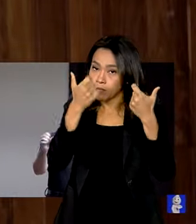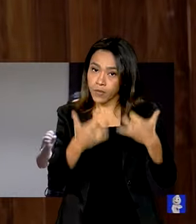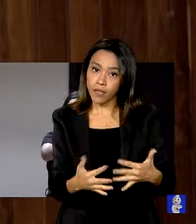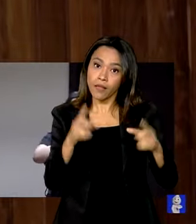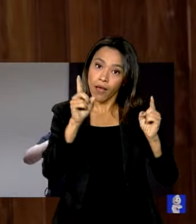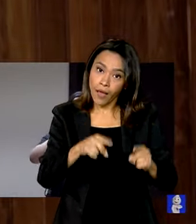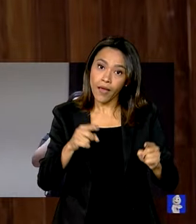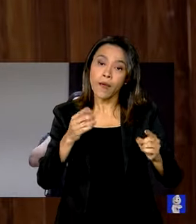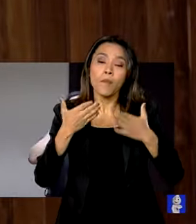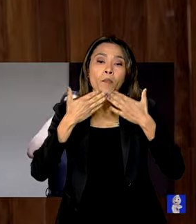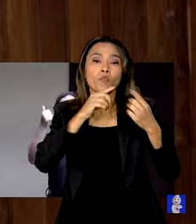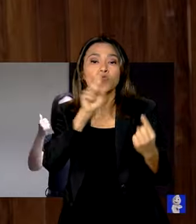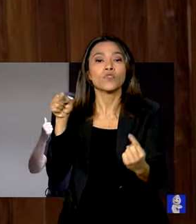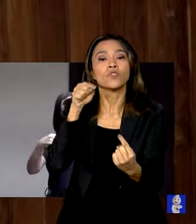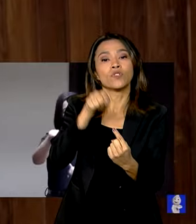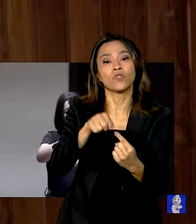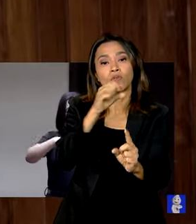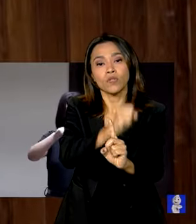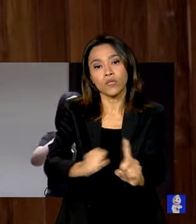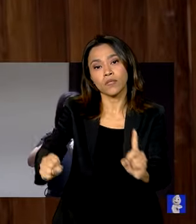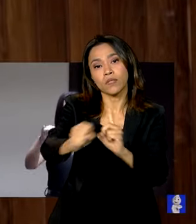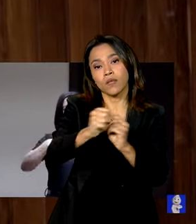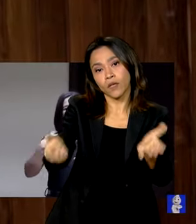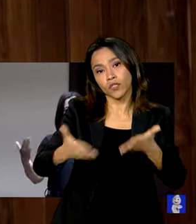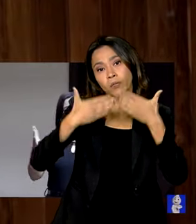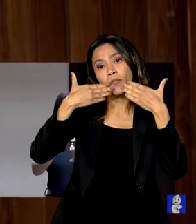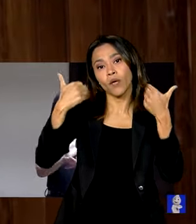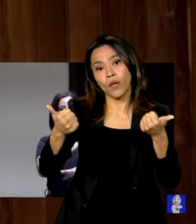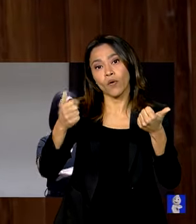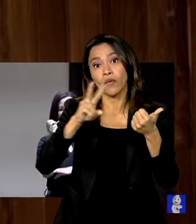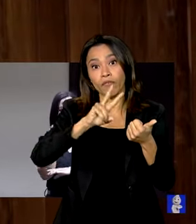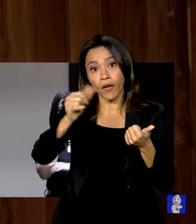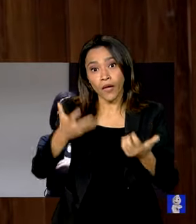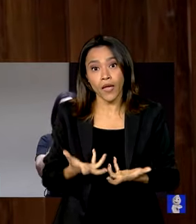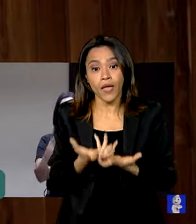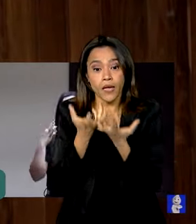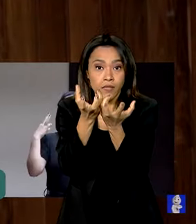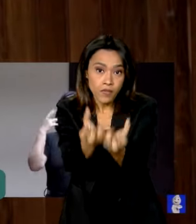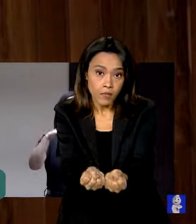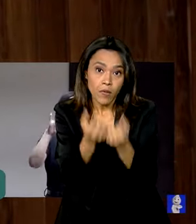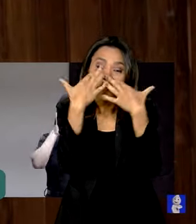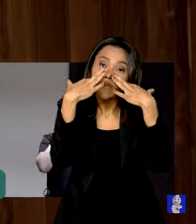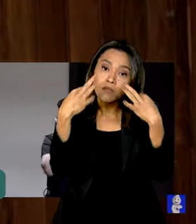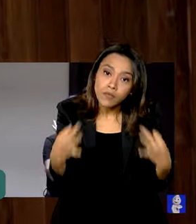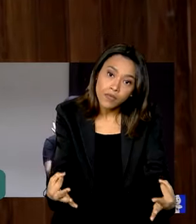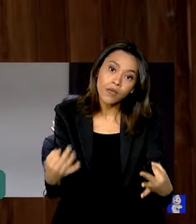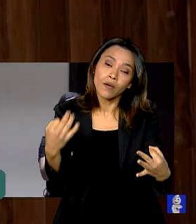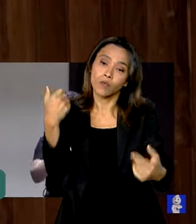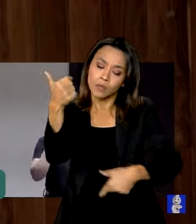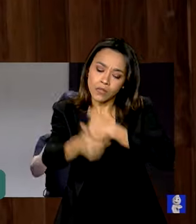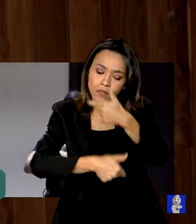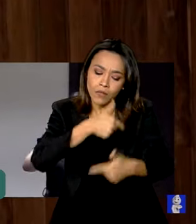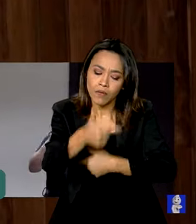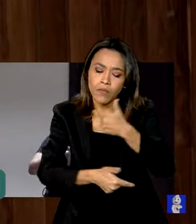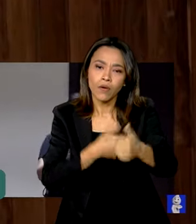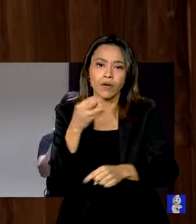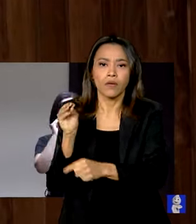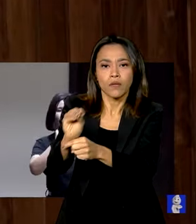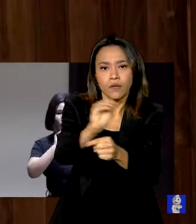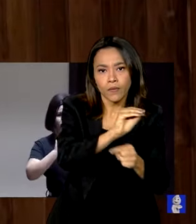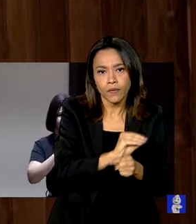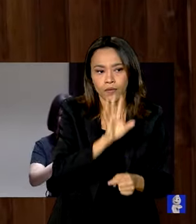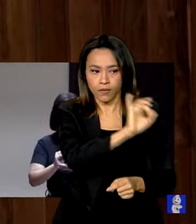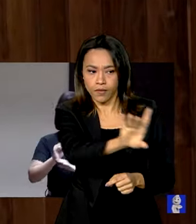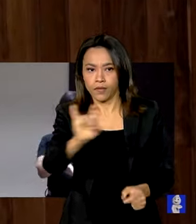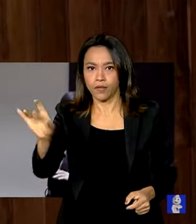sociedade melhor. Uma sociedade que vai receber os benefícios de toda a atenção, de todo o trabalho, de todo o cuidado que cada